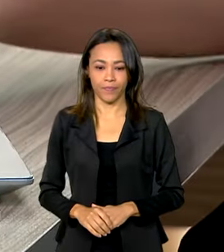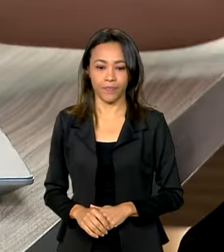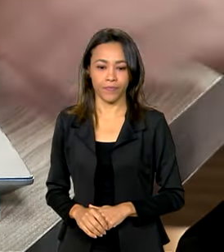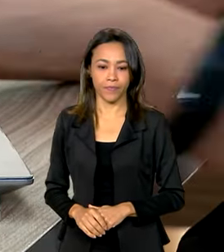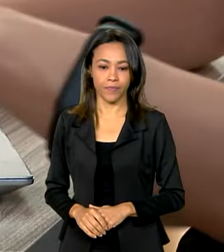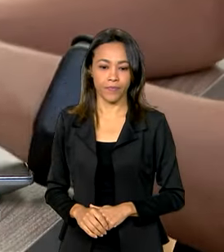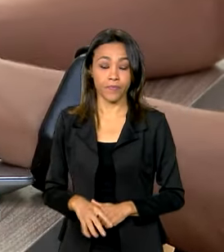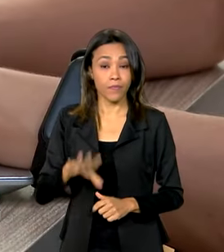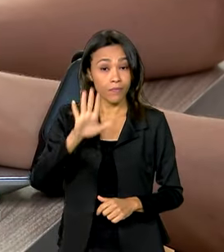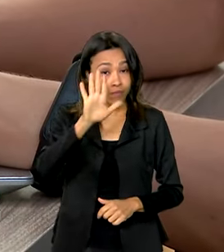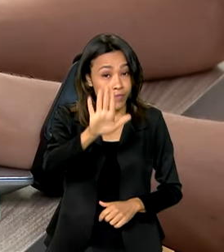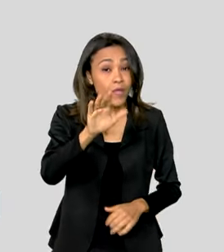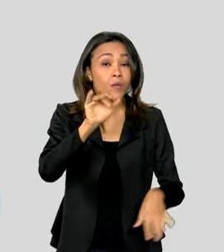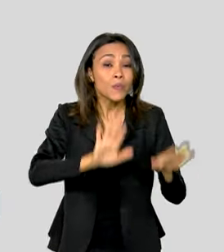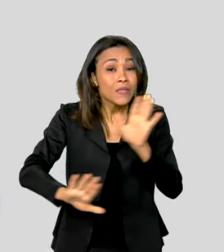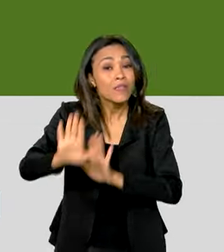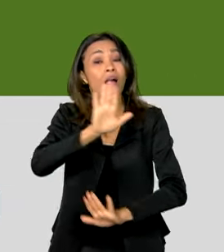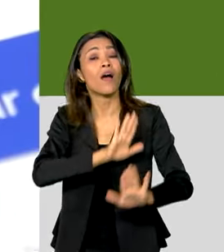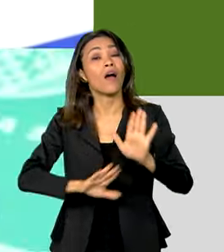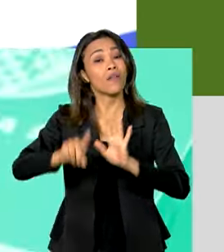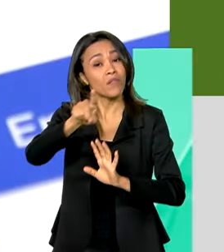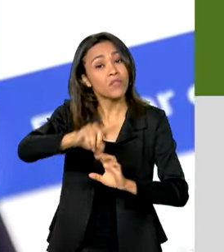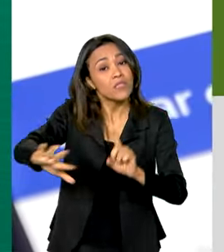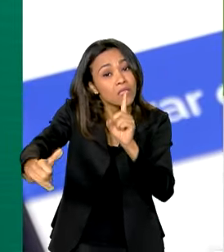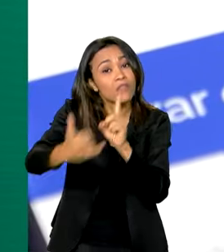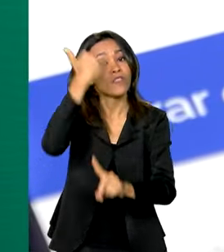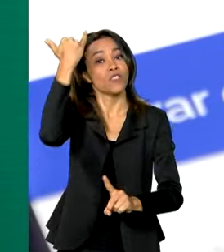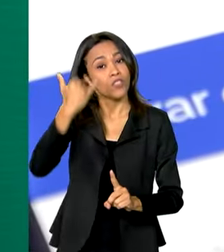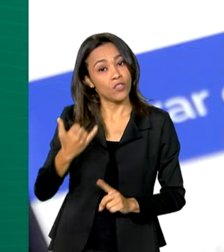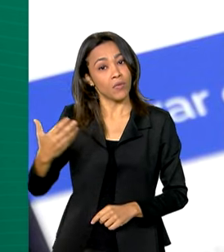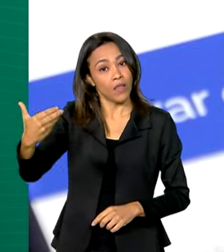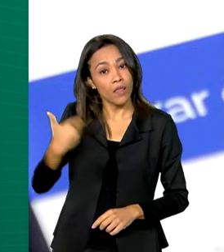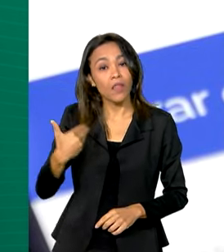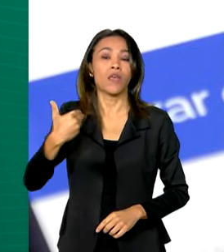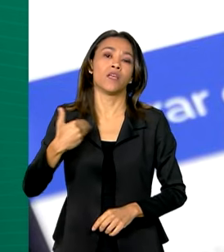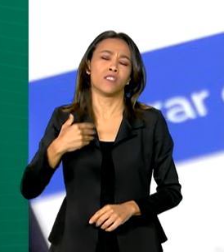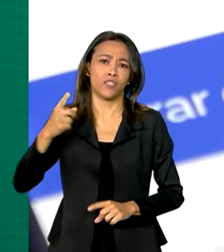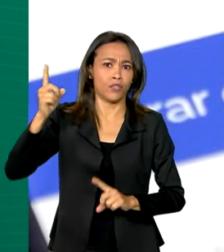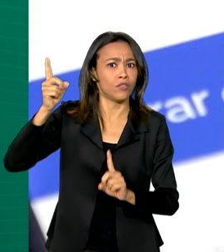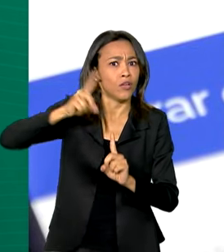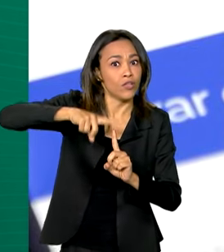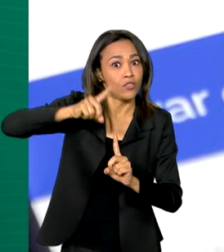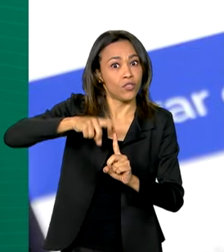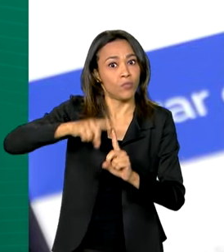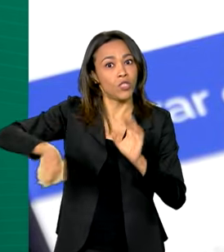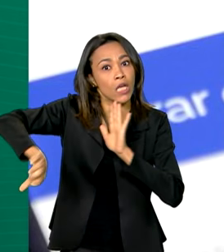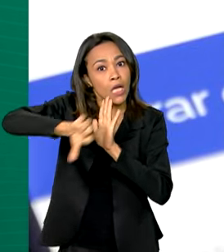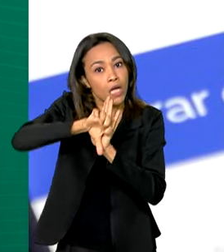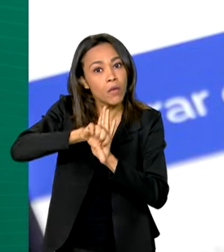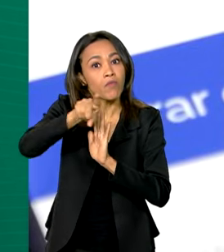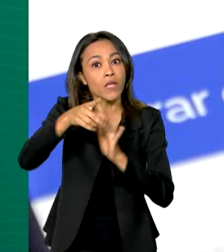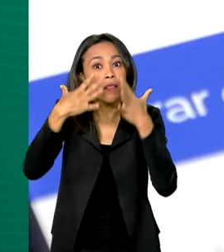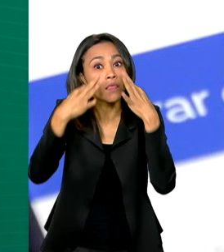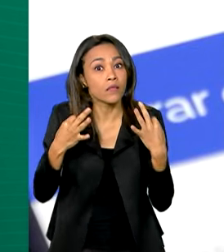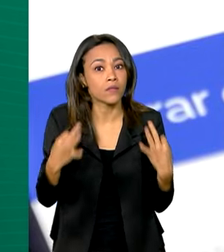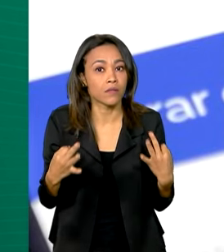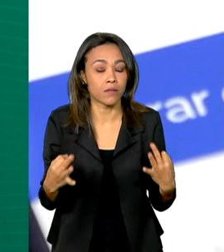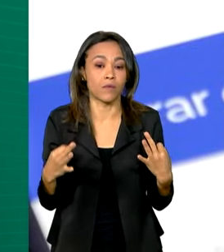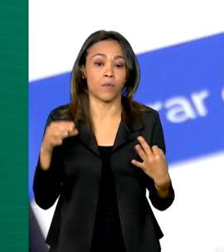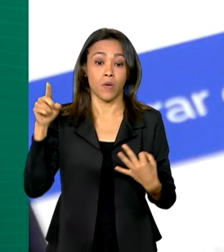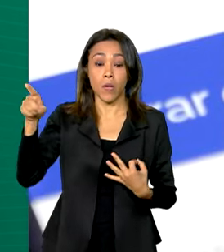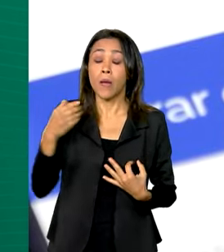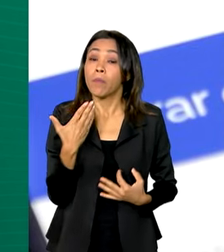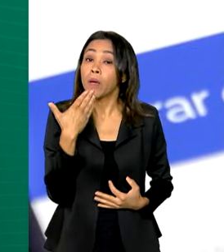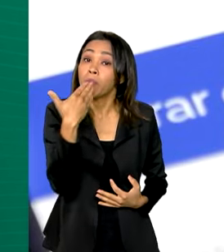Para não ser mais uma vítima desses e outros tipos de golpes, fique de olho em algumas dicas. Para